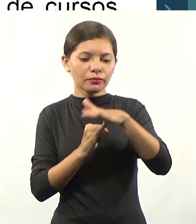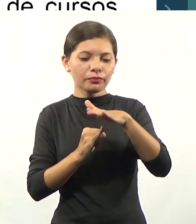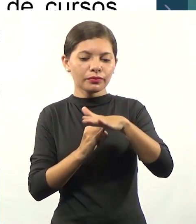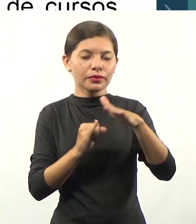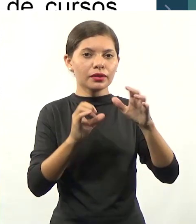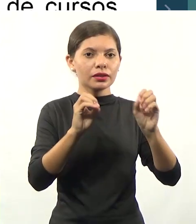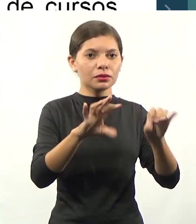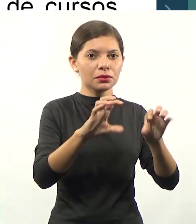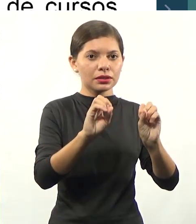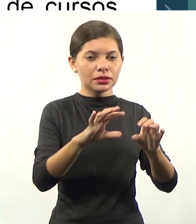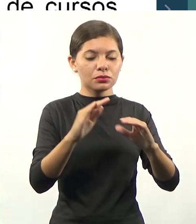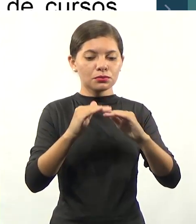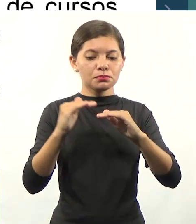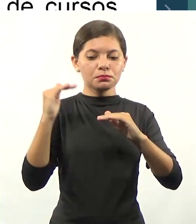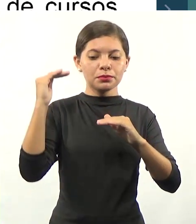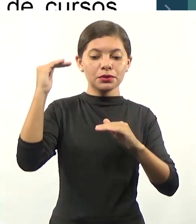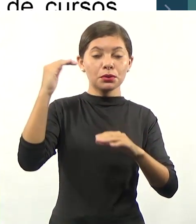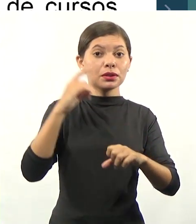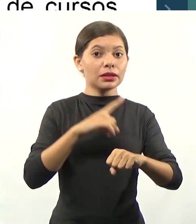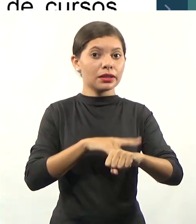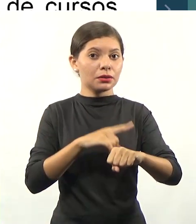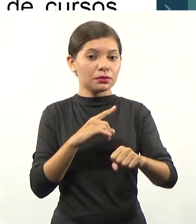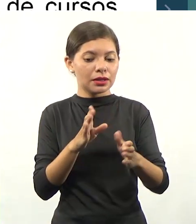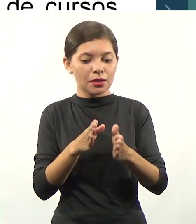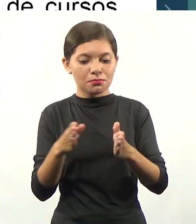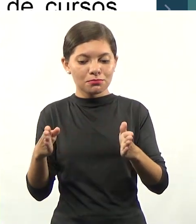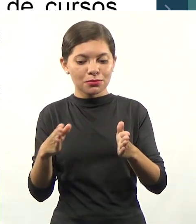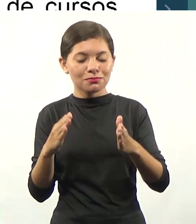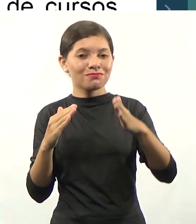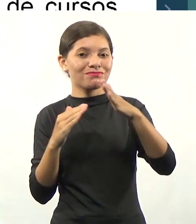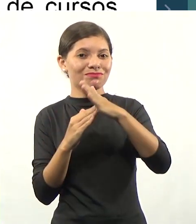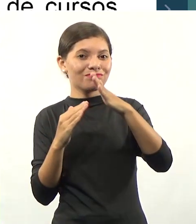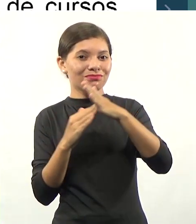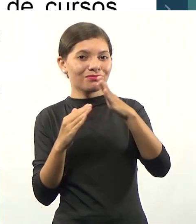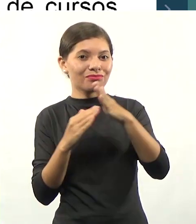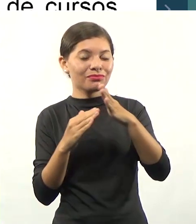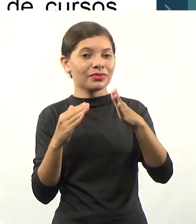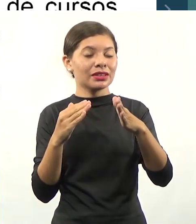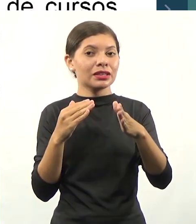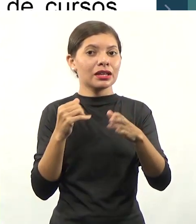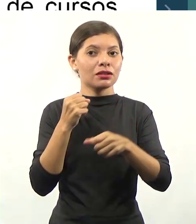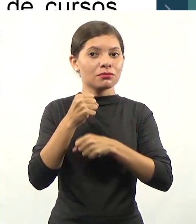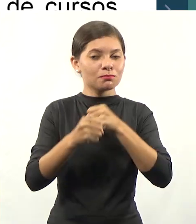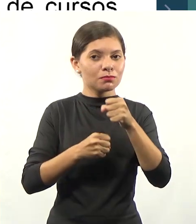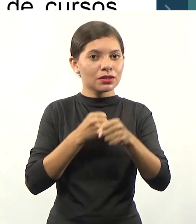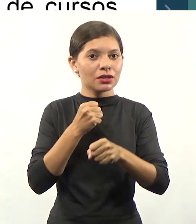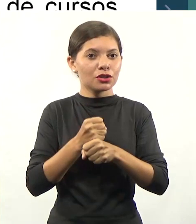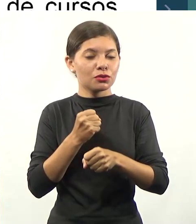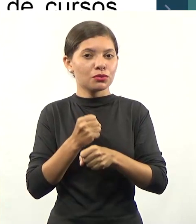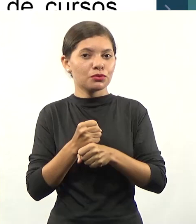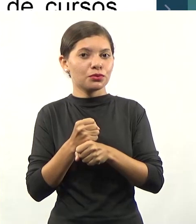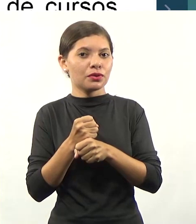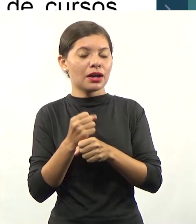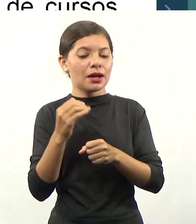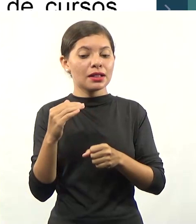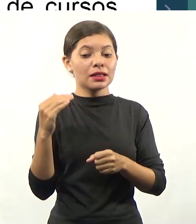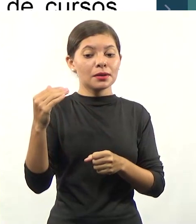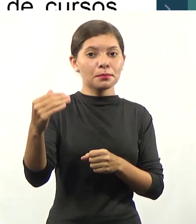de instituições de educação superior, terão prazos limitados, sendo renovados periodicamente após